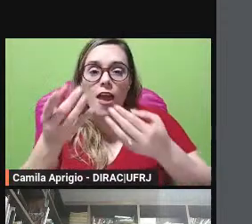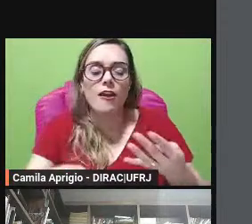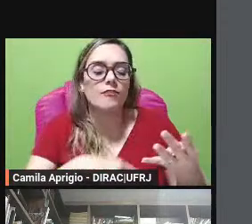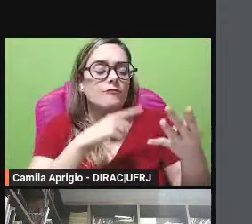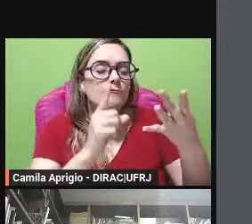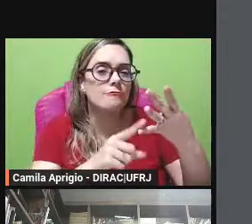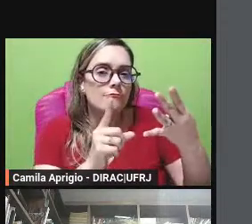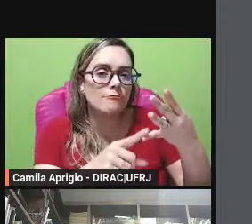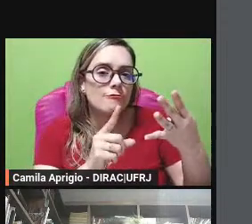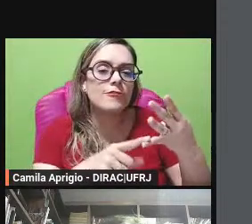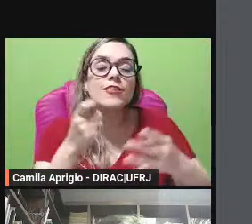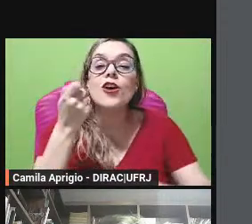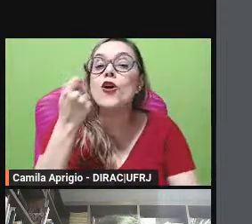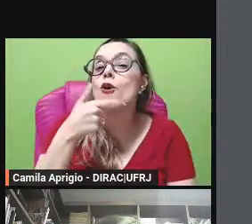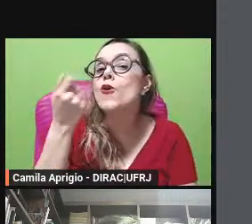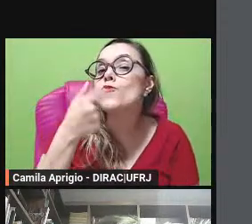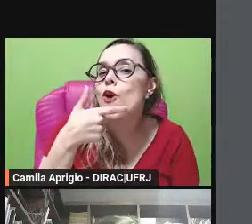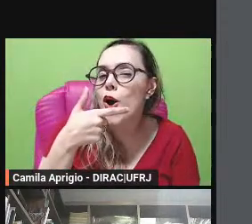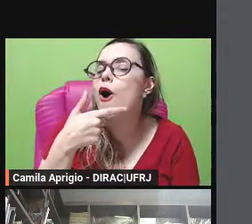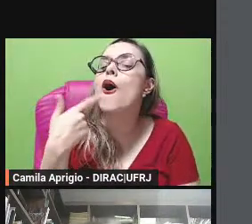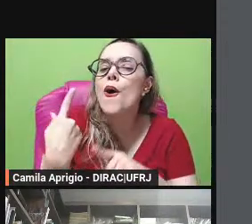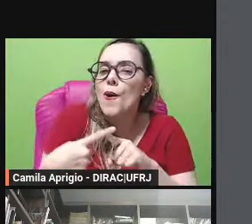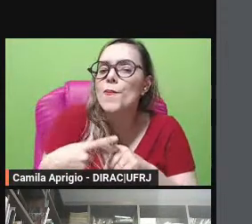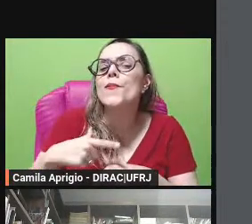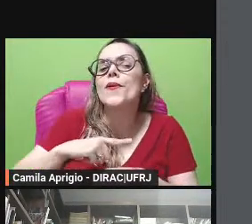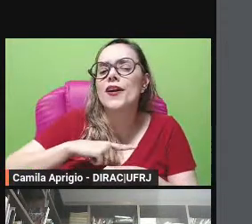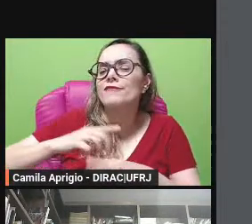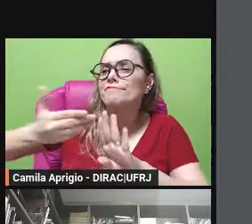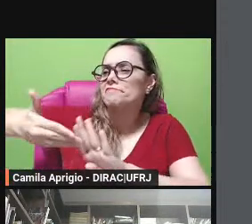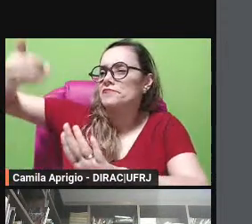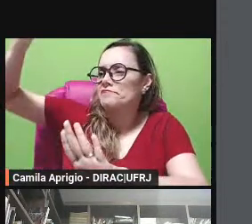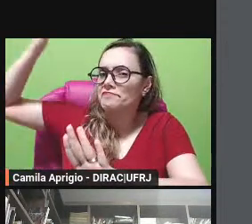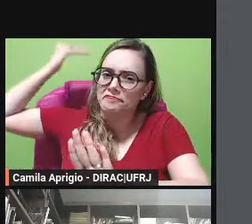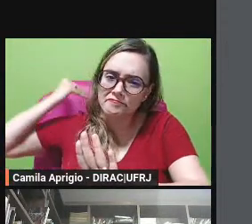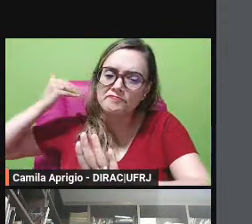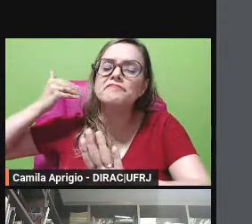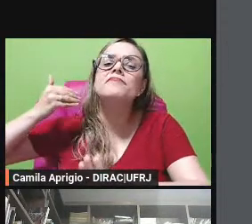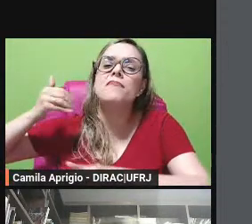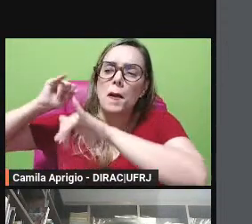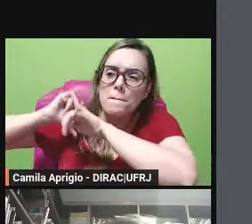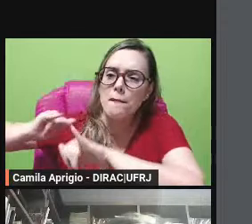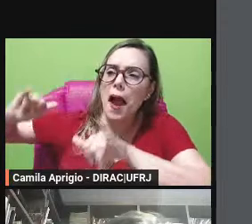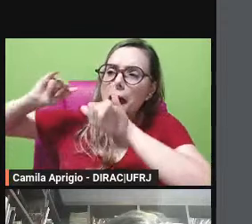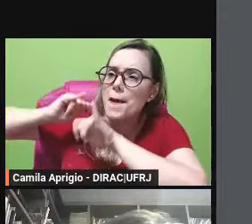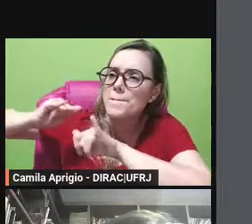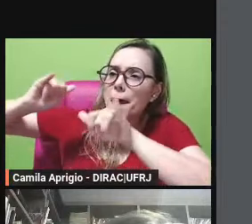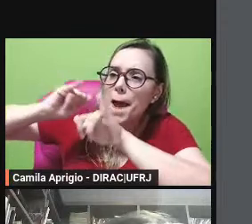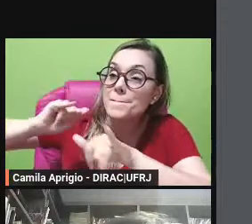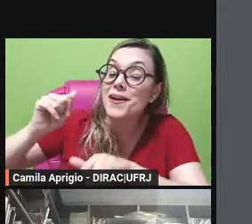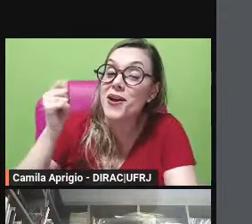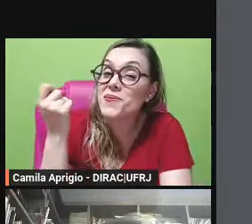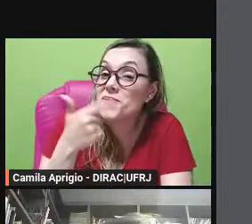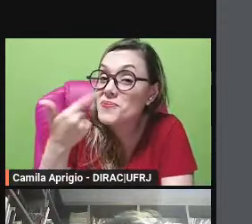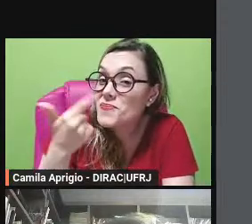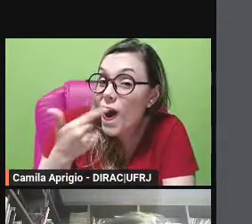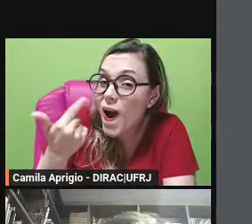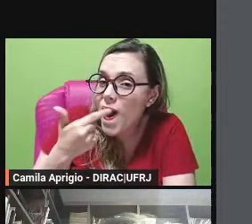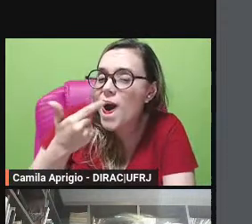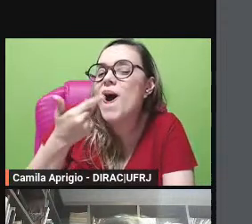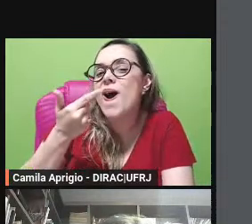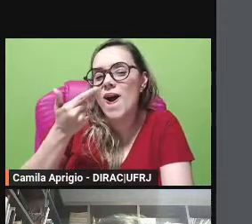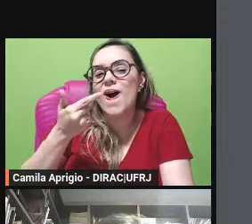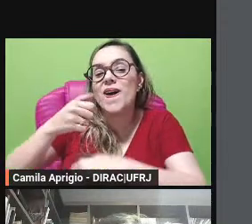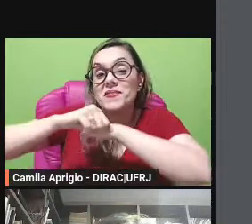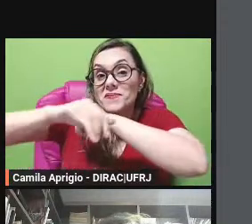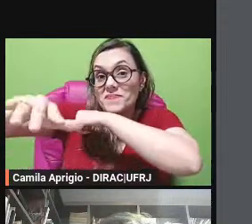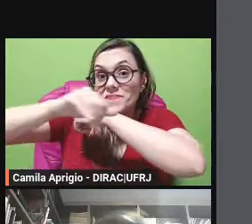por último porque foi por meio de suas publicações humorísticas na mídia que na mídia